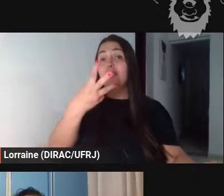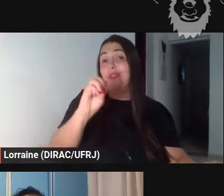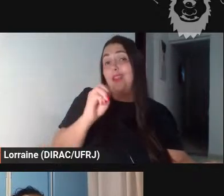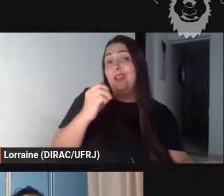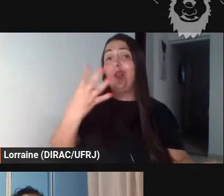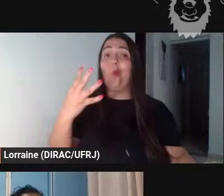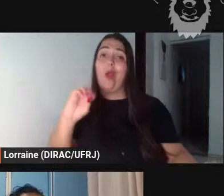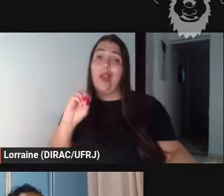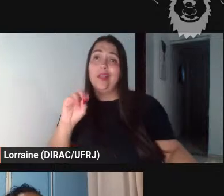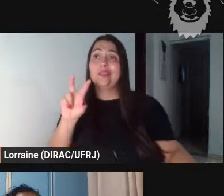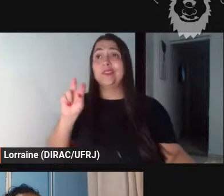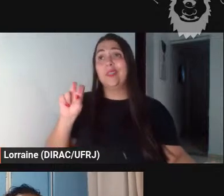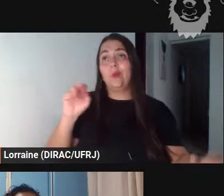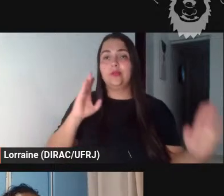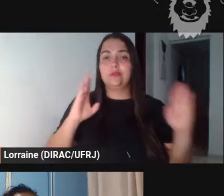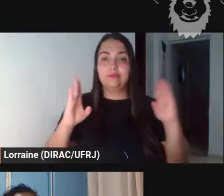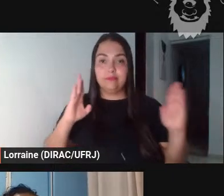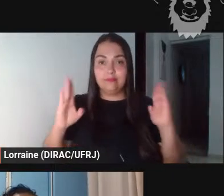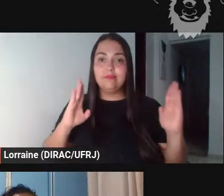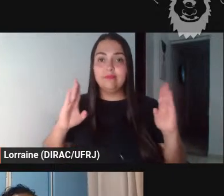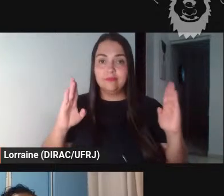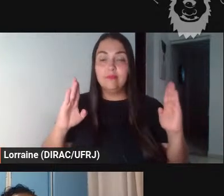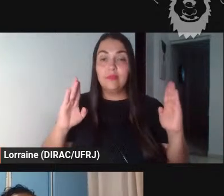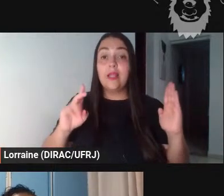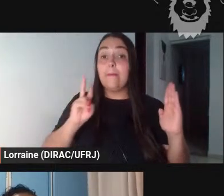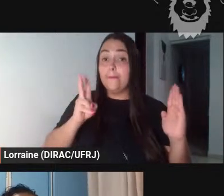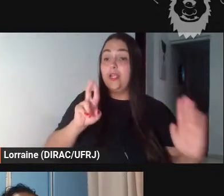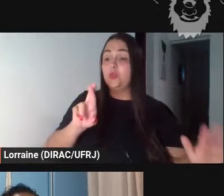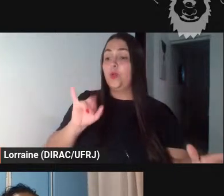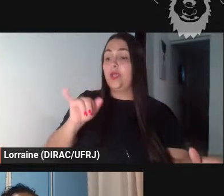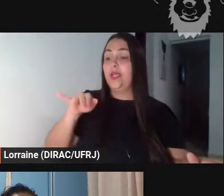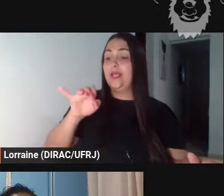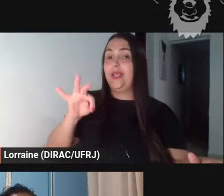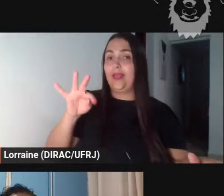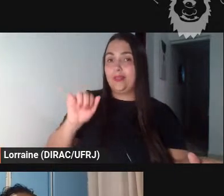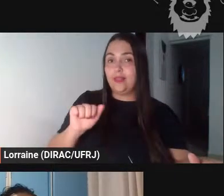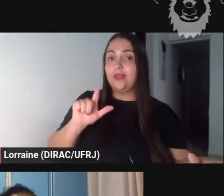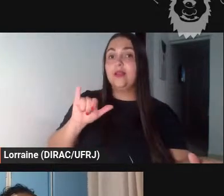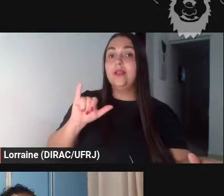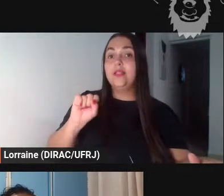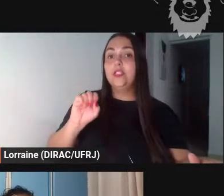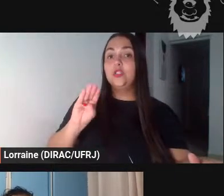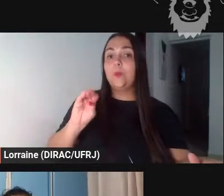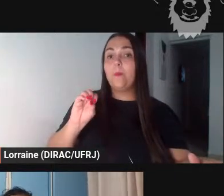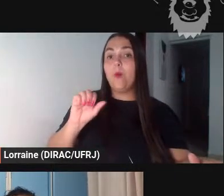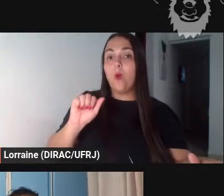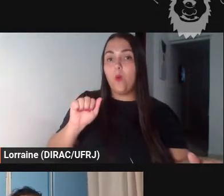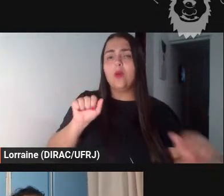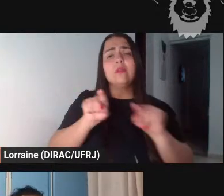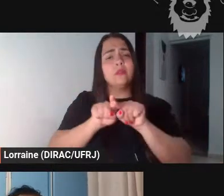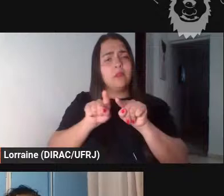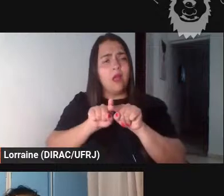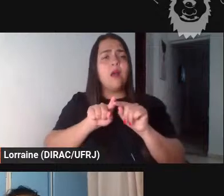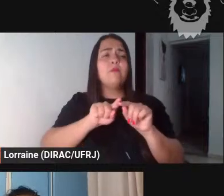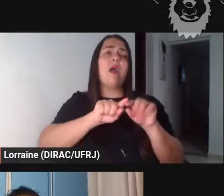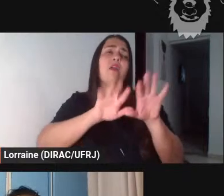50 mesmo tempo que a Enriqueta Lisboa também escrevia para crianças então